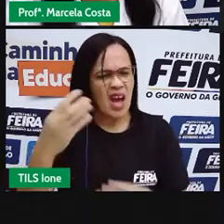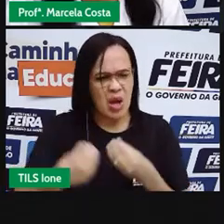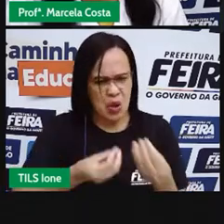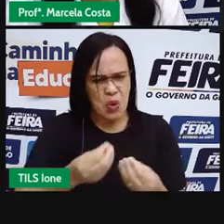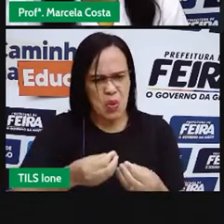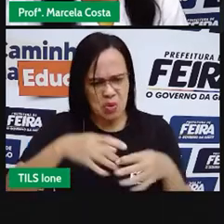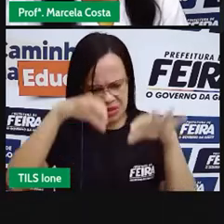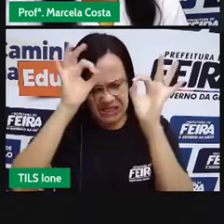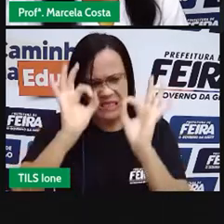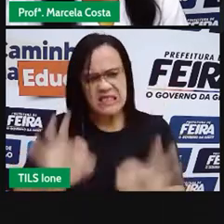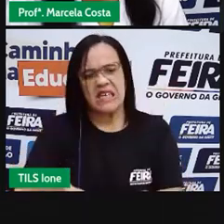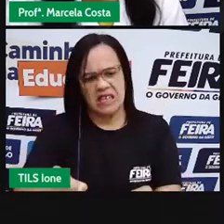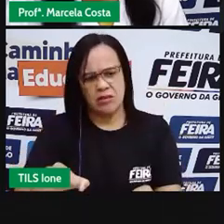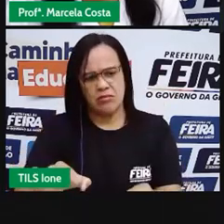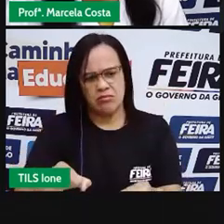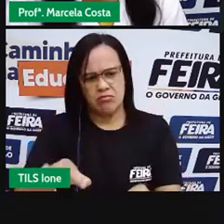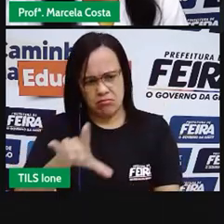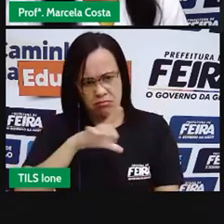correta?